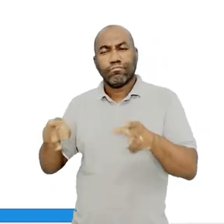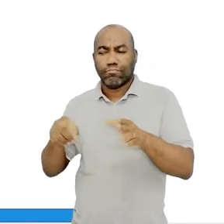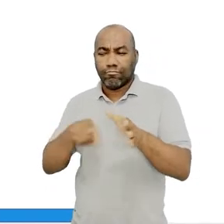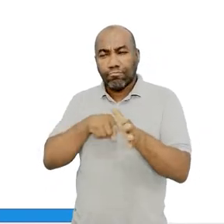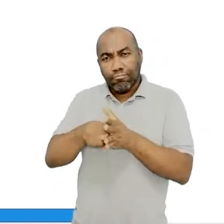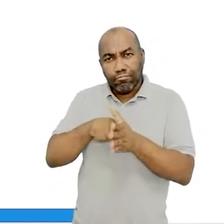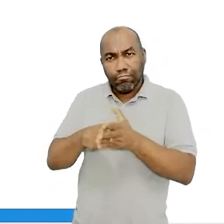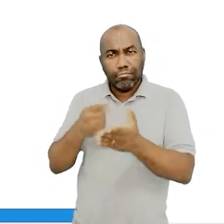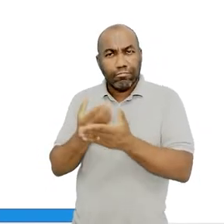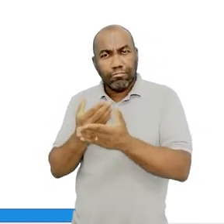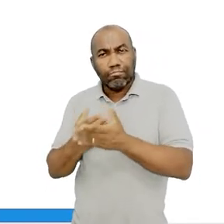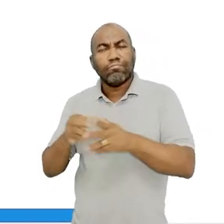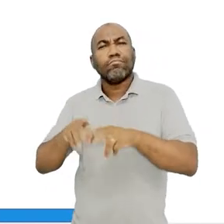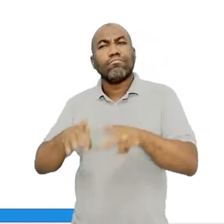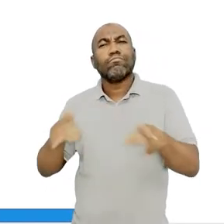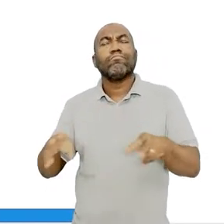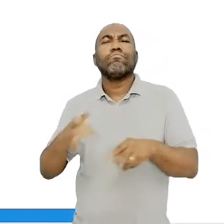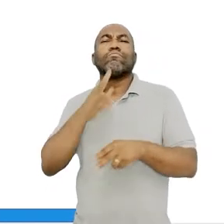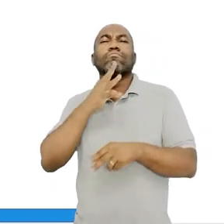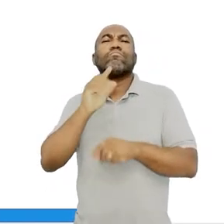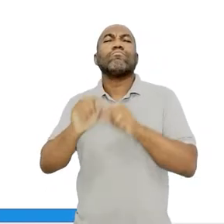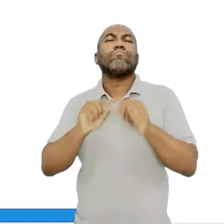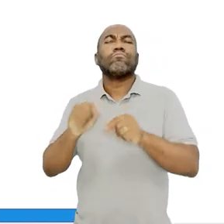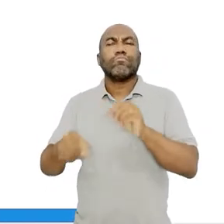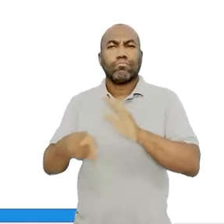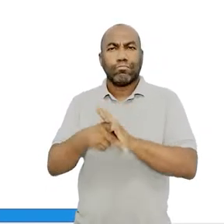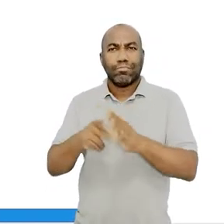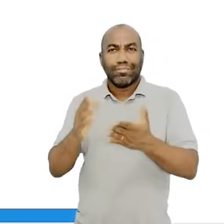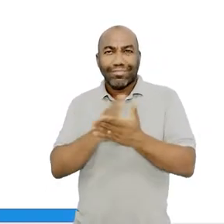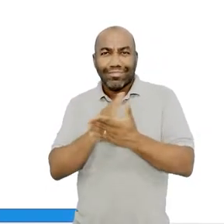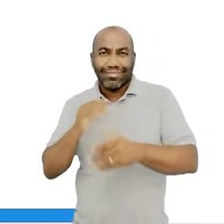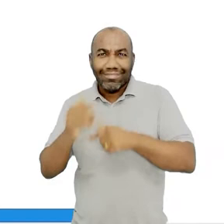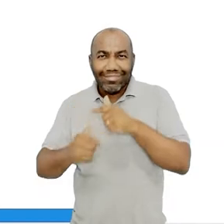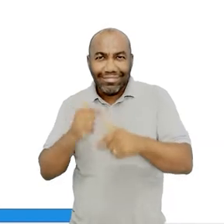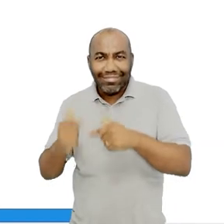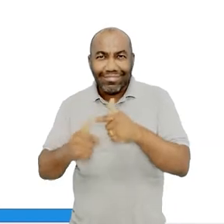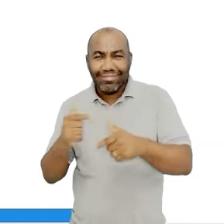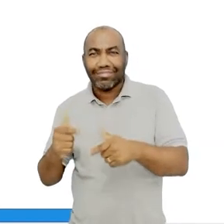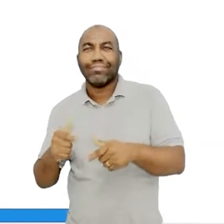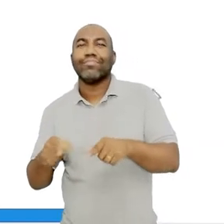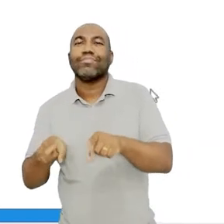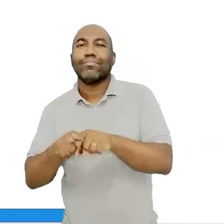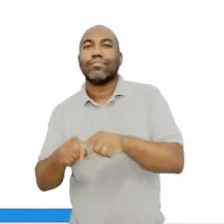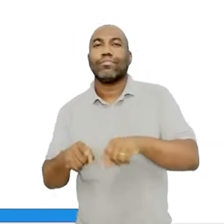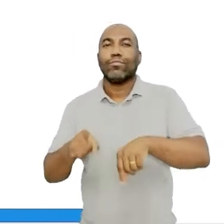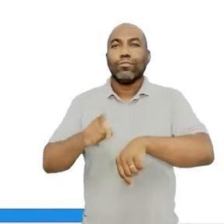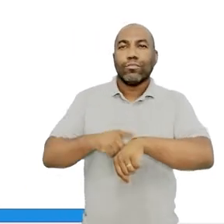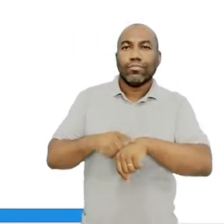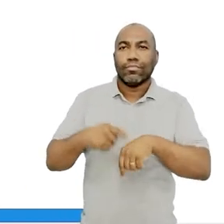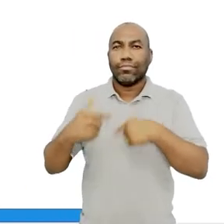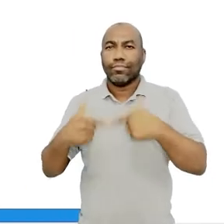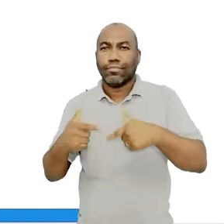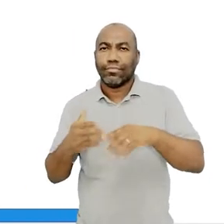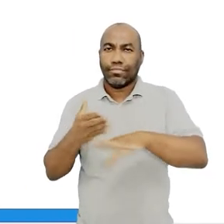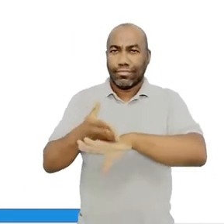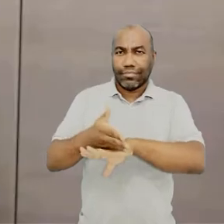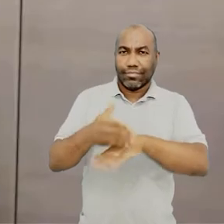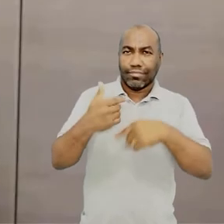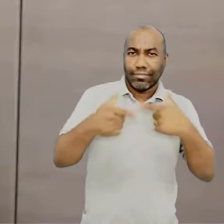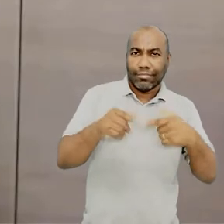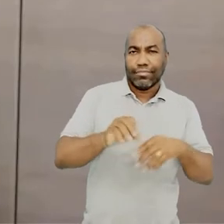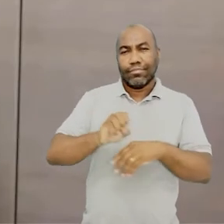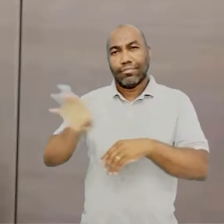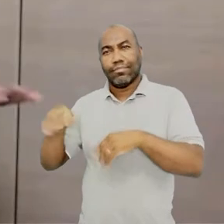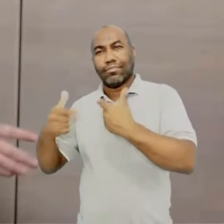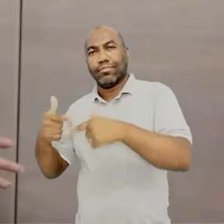programada. O que é a vida de gabinete? É quando você tem que bater o ponto, você tem hora para sair, você tem hora de chegar. Quando você vai